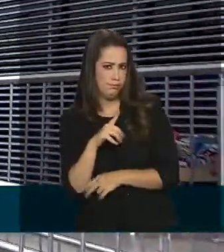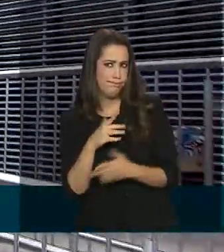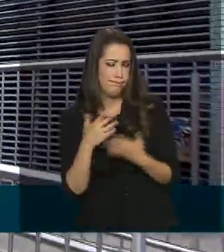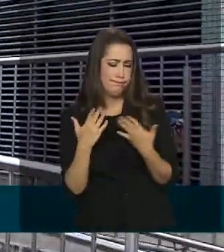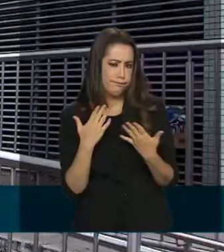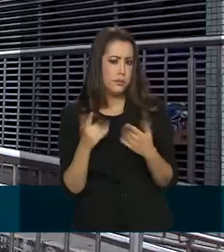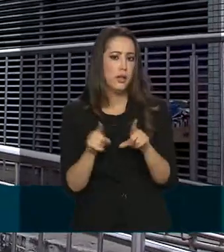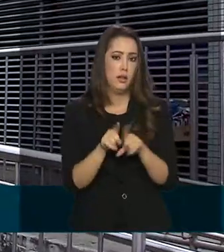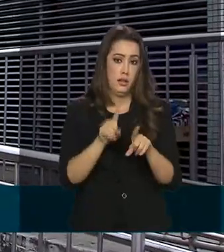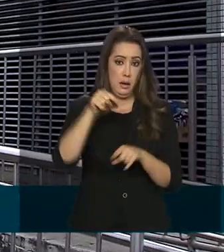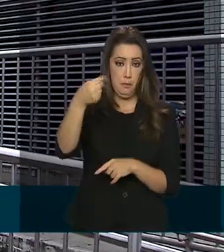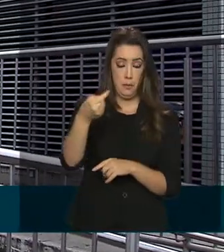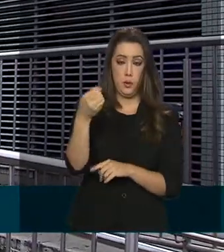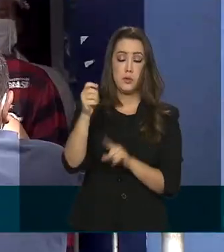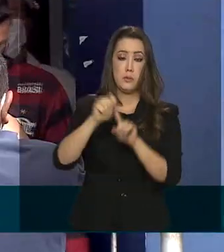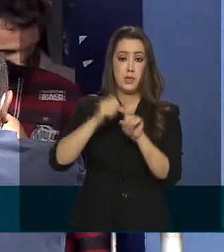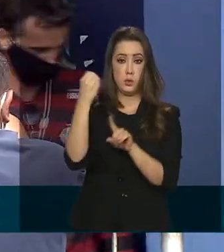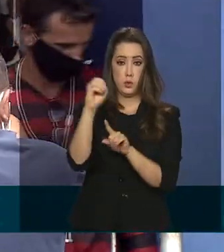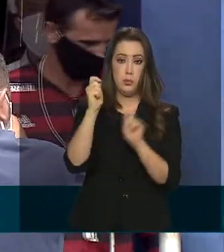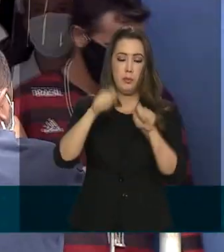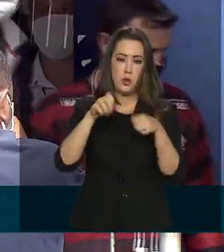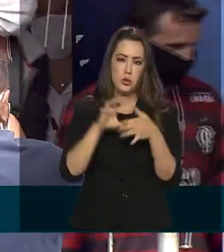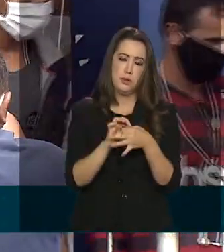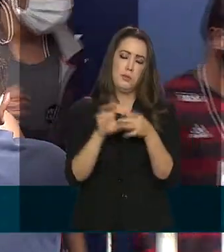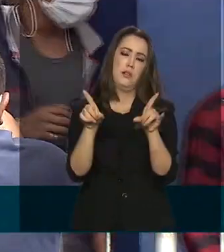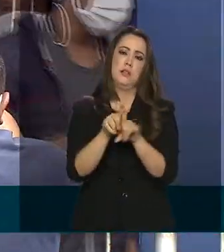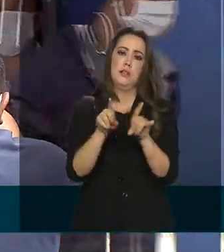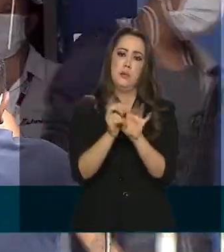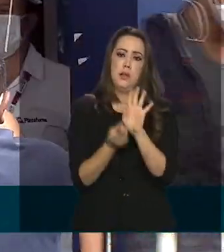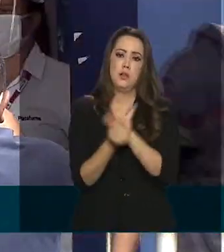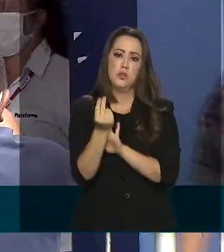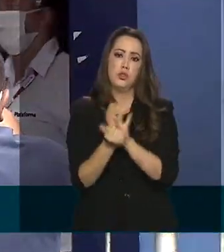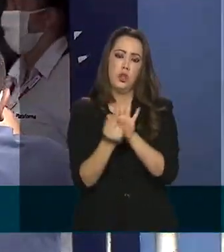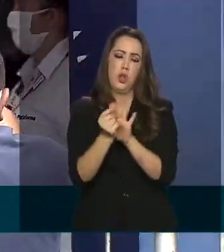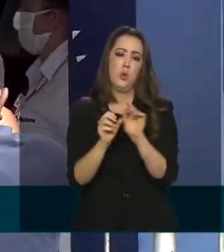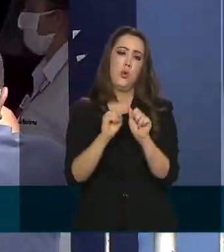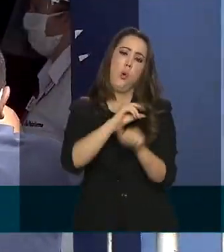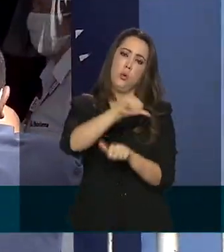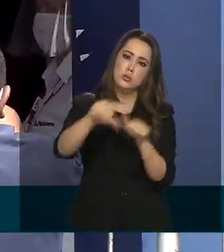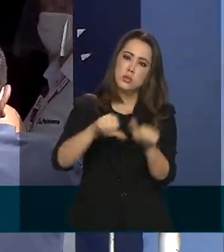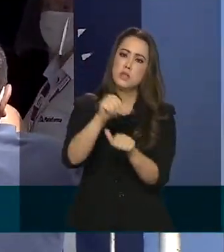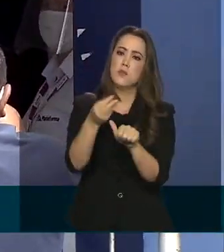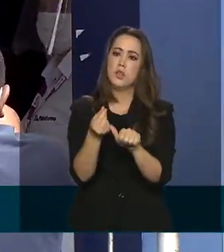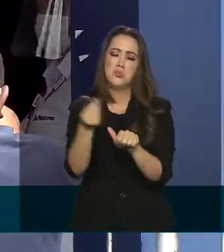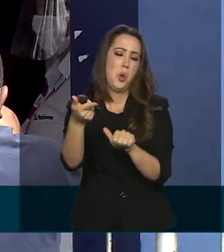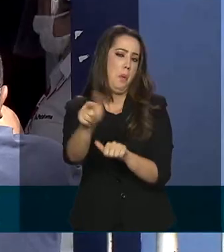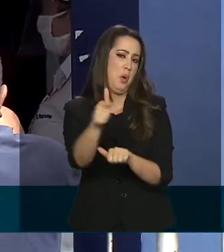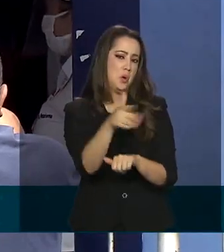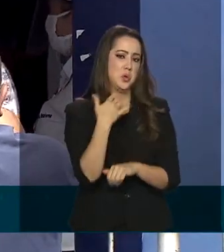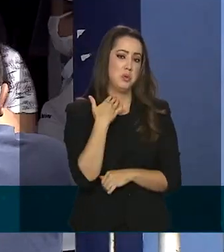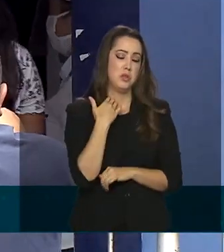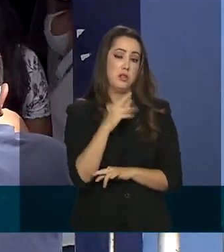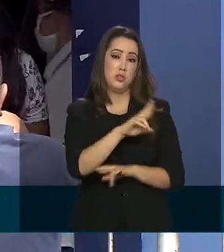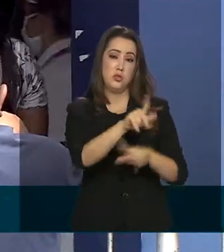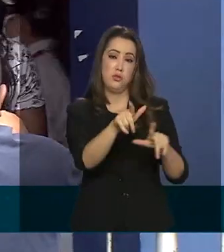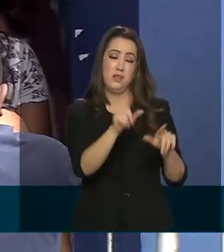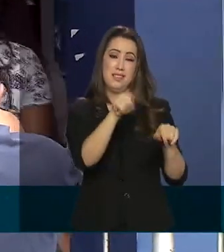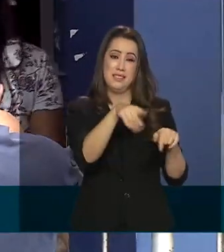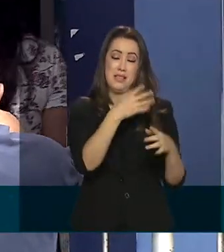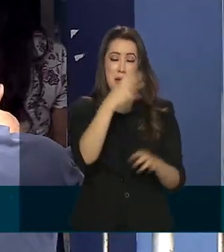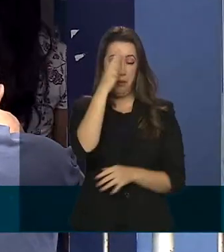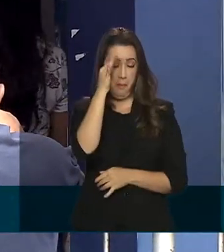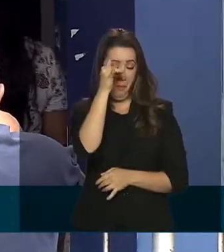liberados também para o saque em dinheiro ou transferências, sendo que essa diferenciação no calendário é para evitar